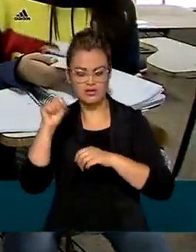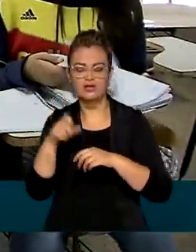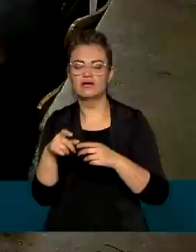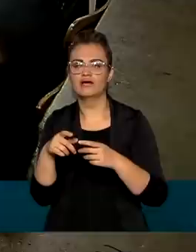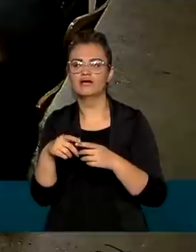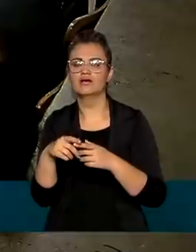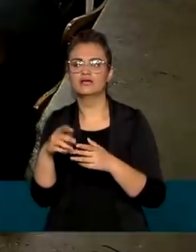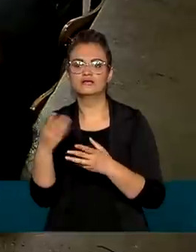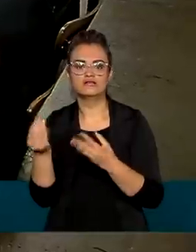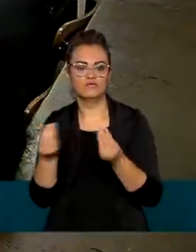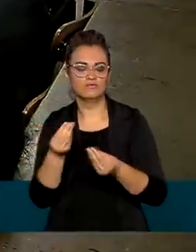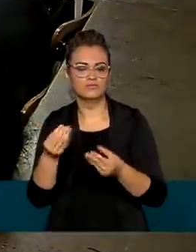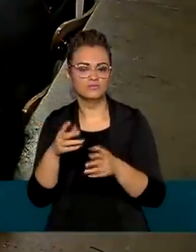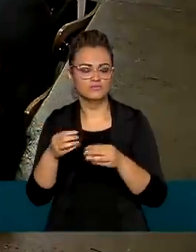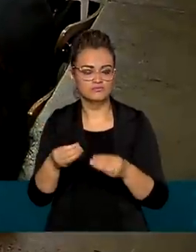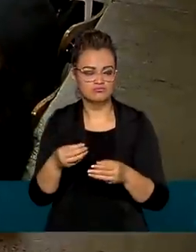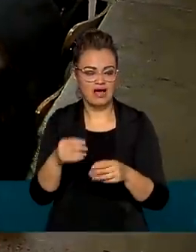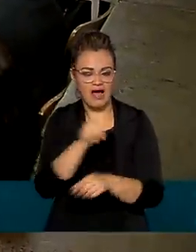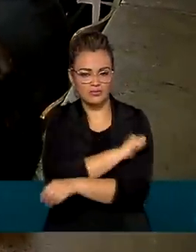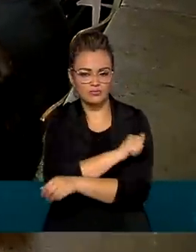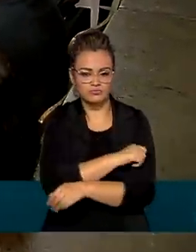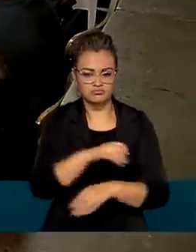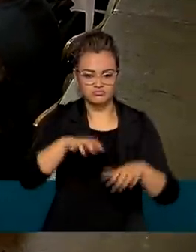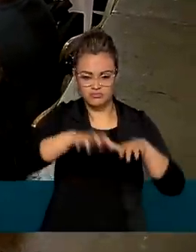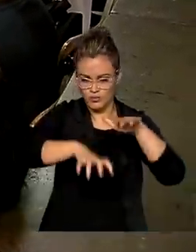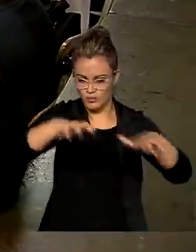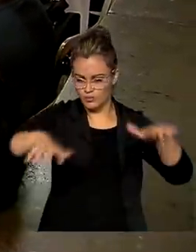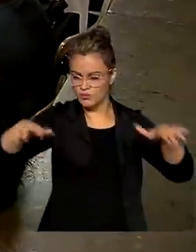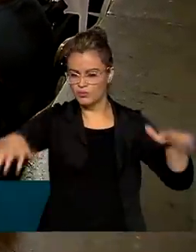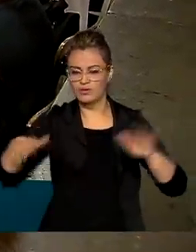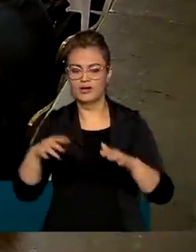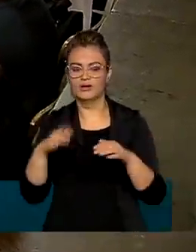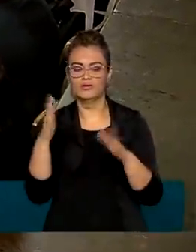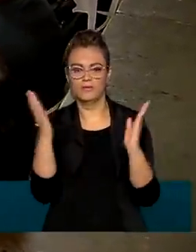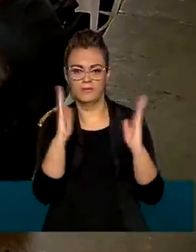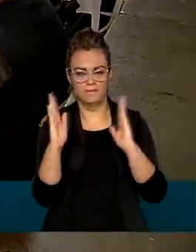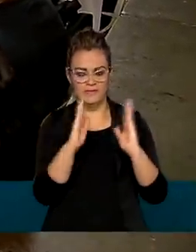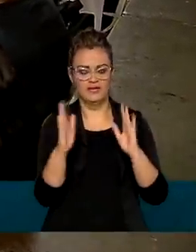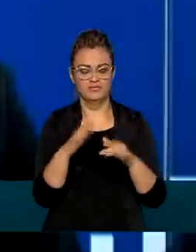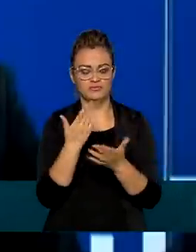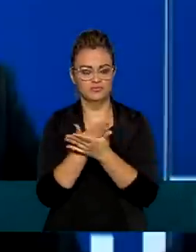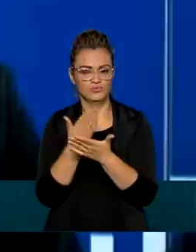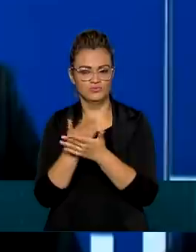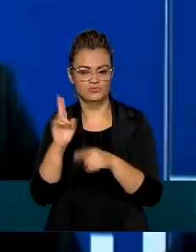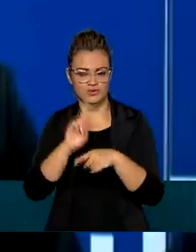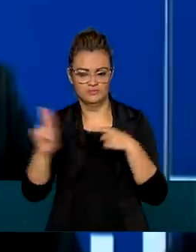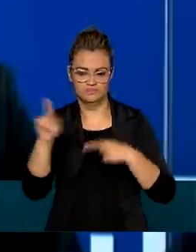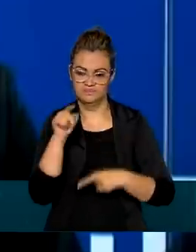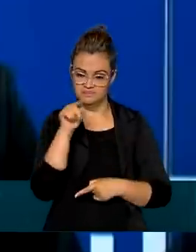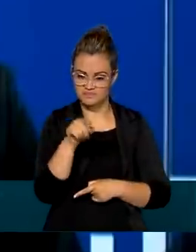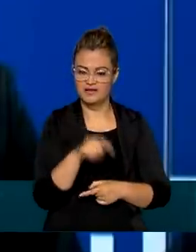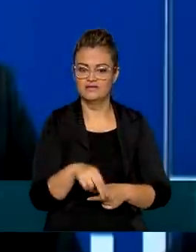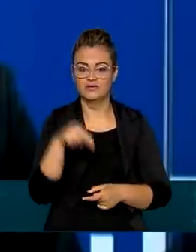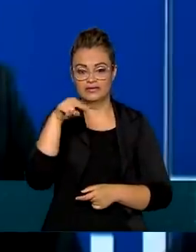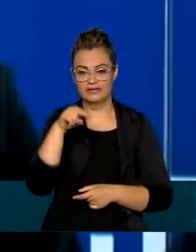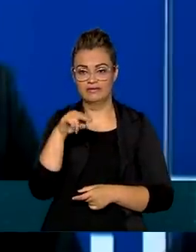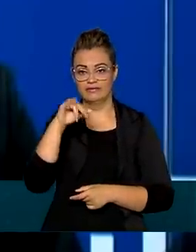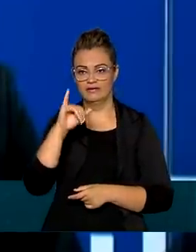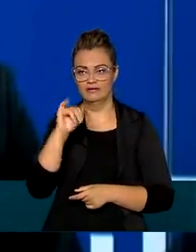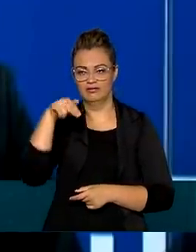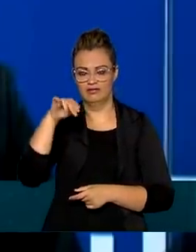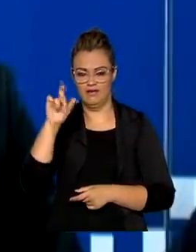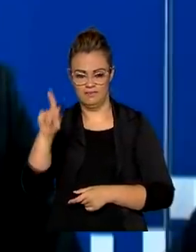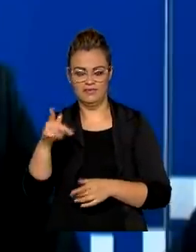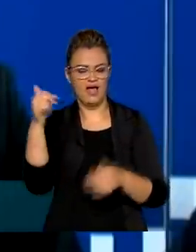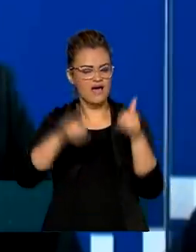e a distribuição dos estudantes entre as diferentes etapas do ensino superior. O INEP contribui diretamente para apurar